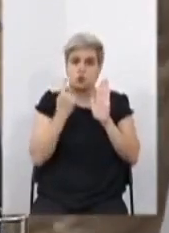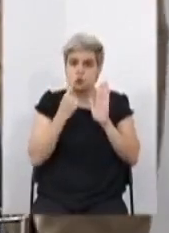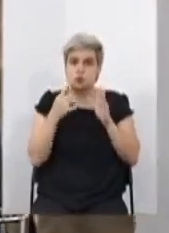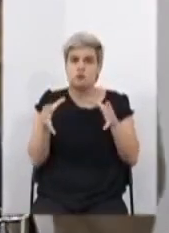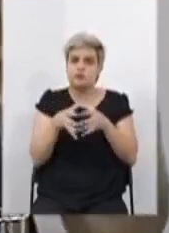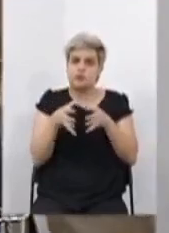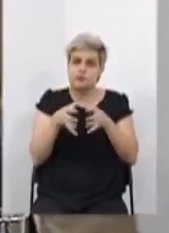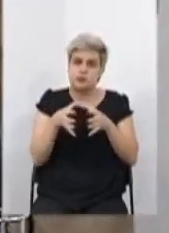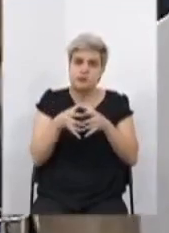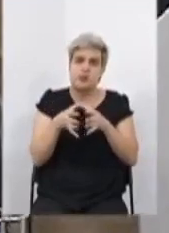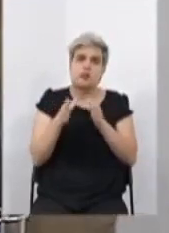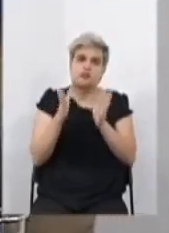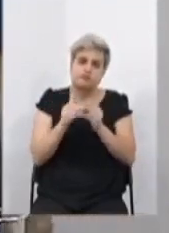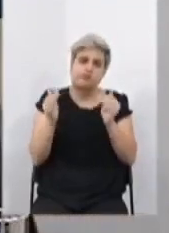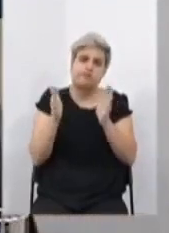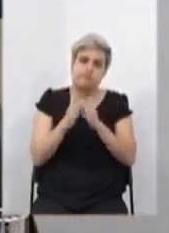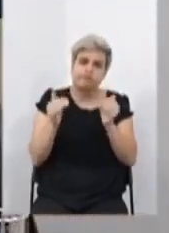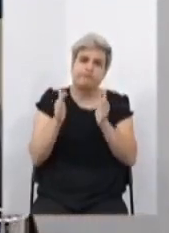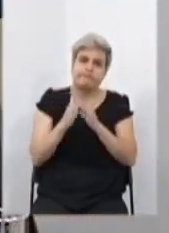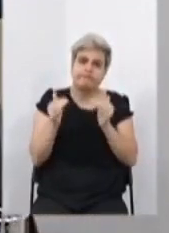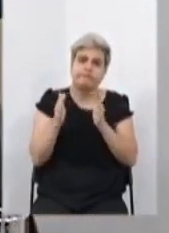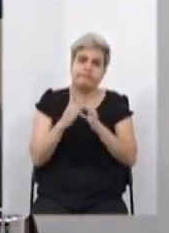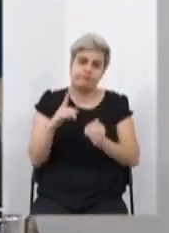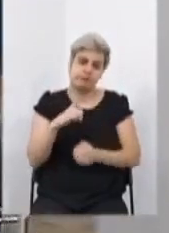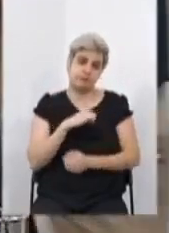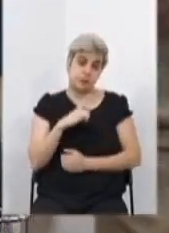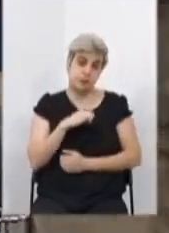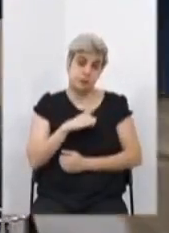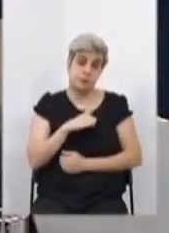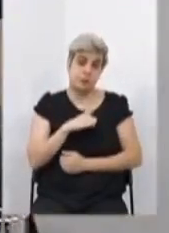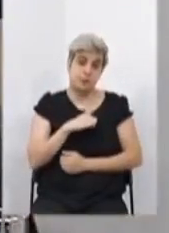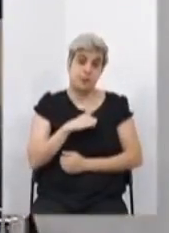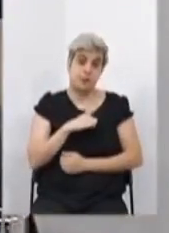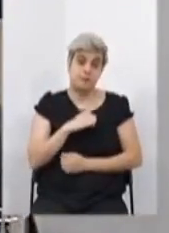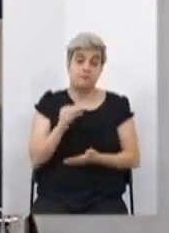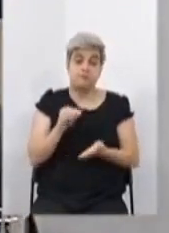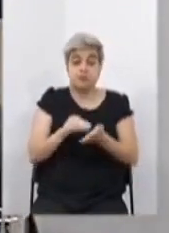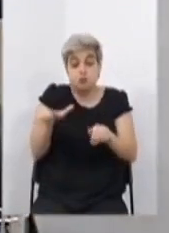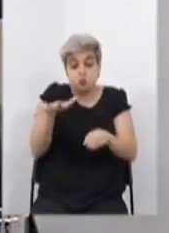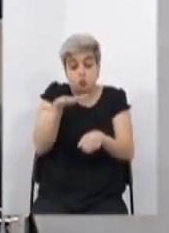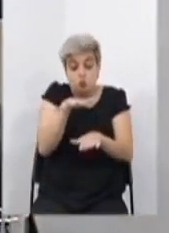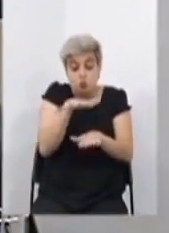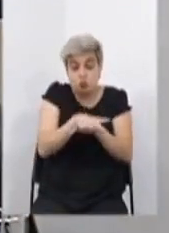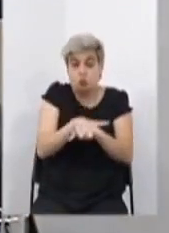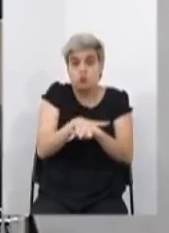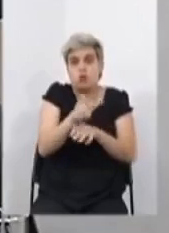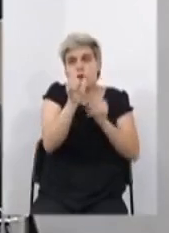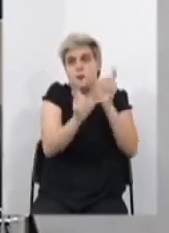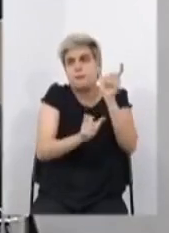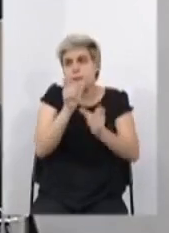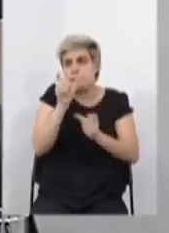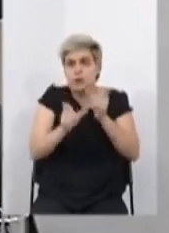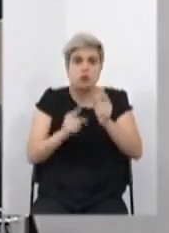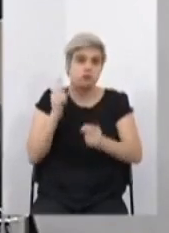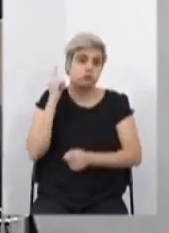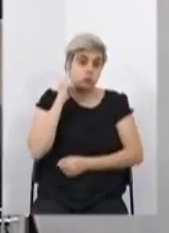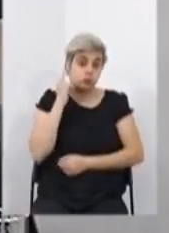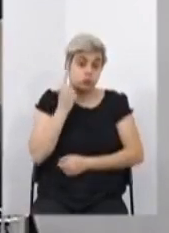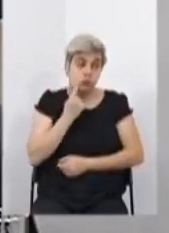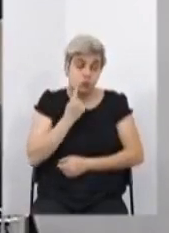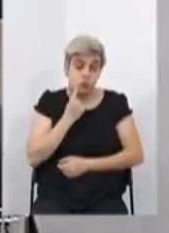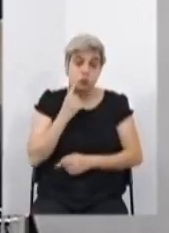já há muito tempo pleiteava isso. É realmente uma inclusão para as pessoas que têm surdez,